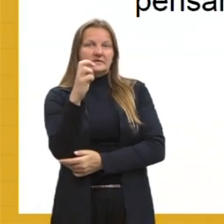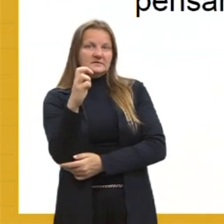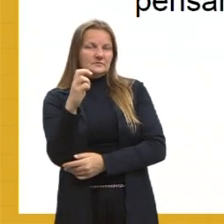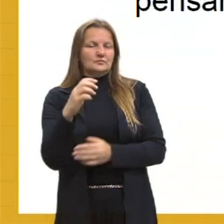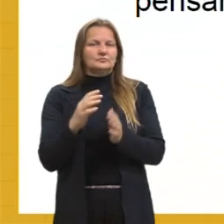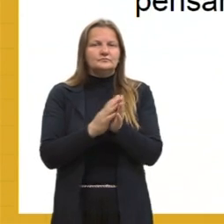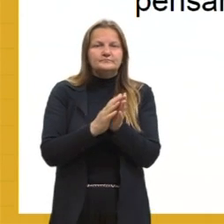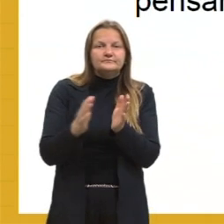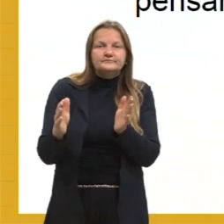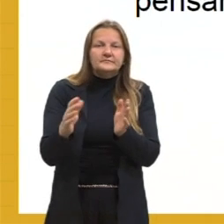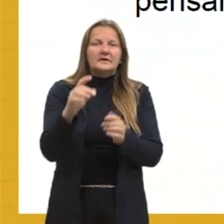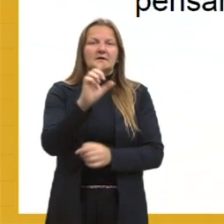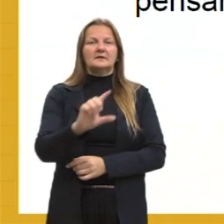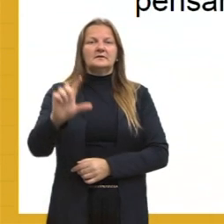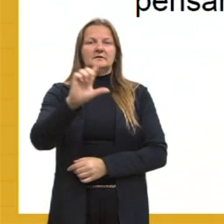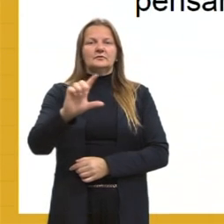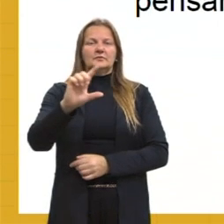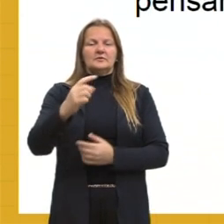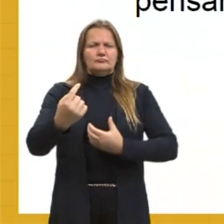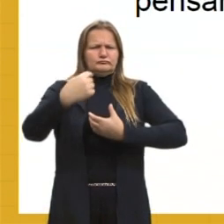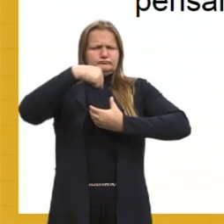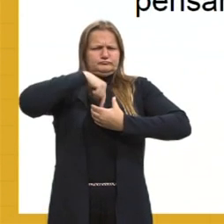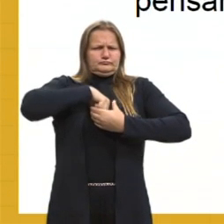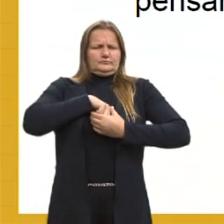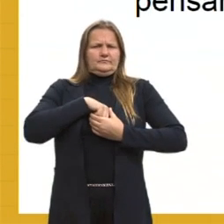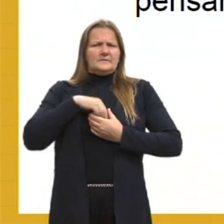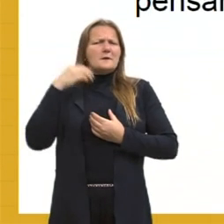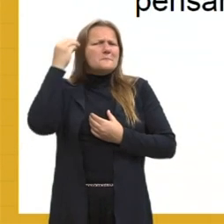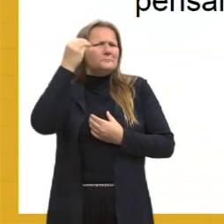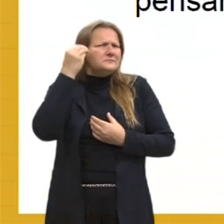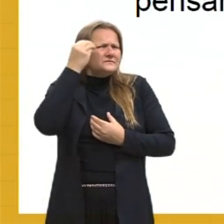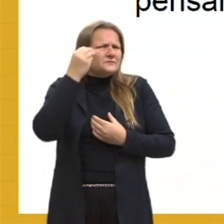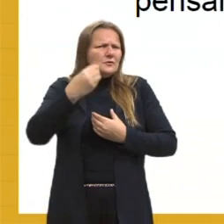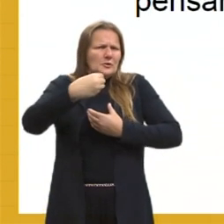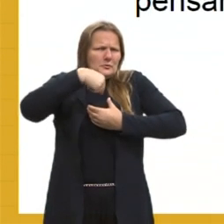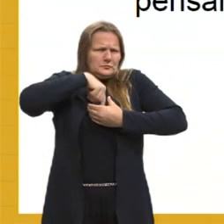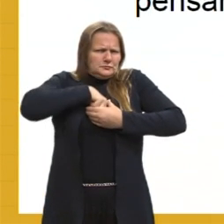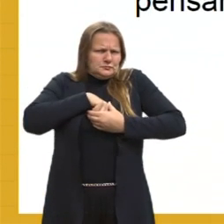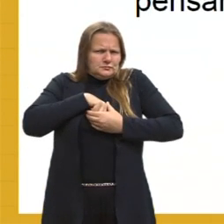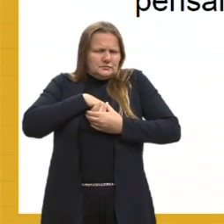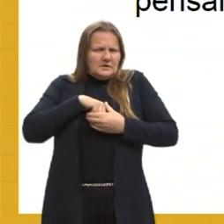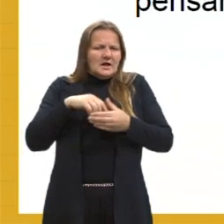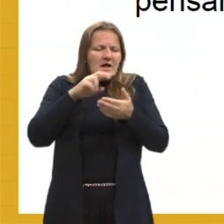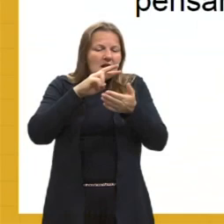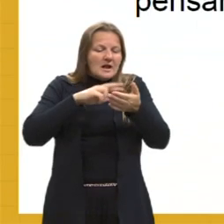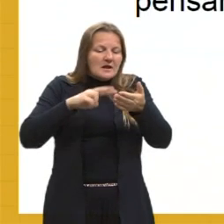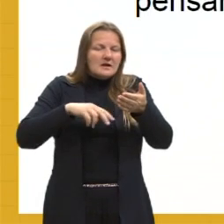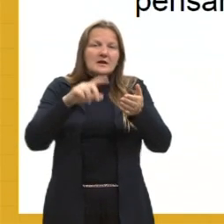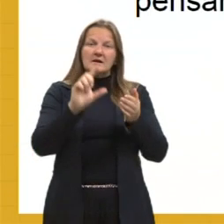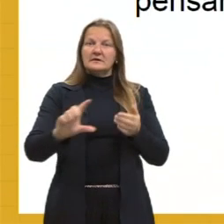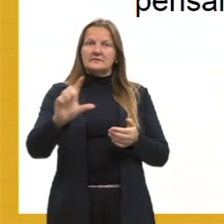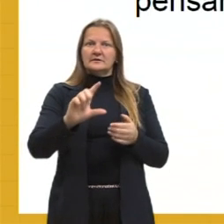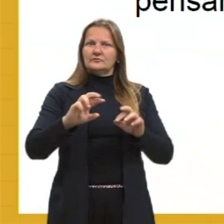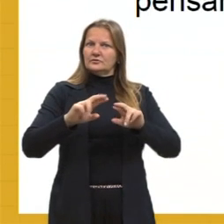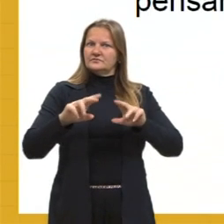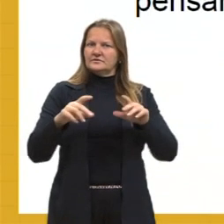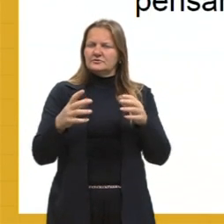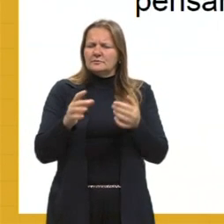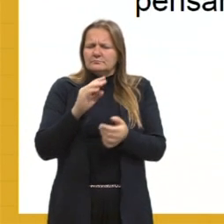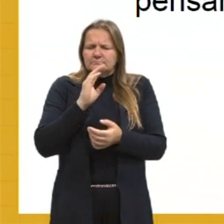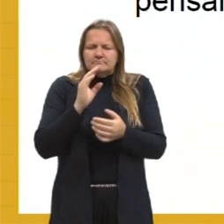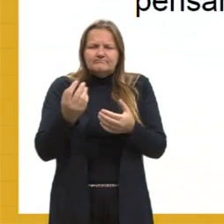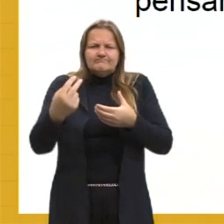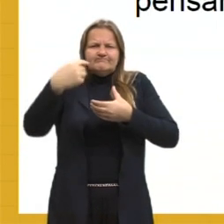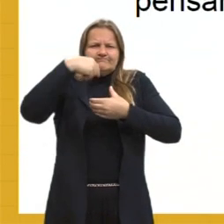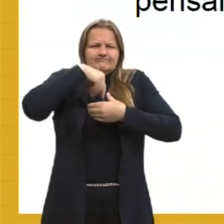E temos uma literatura intimista, psicológica e bastante introspectiva. E o regionalismo, ele